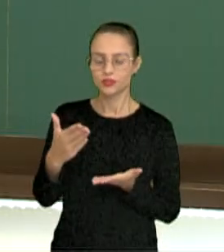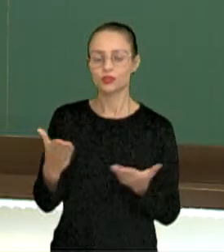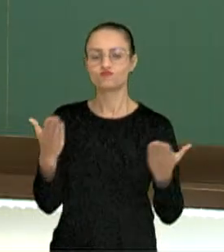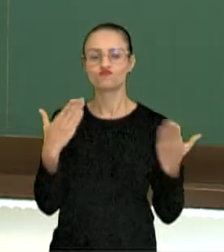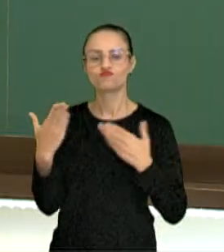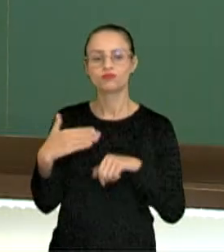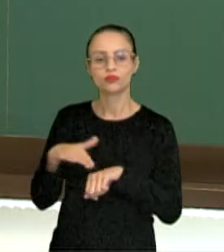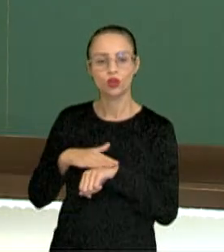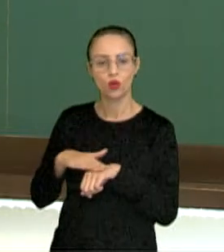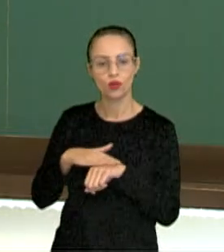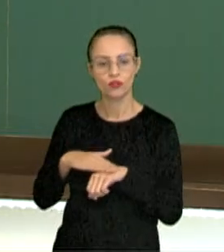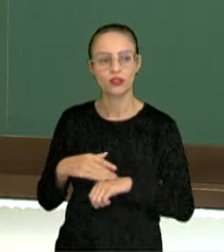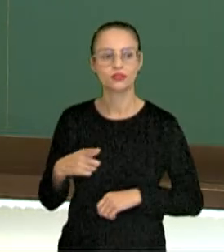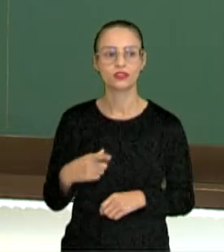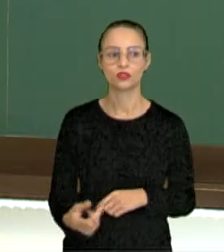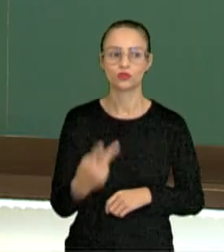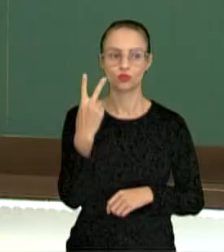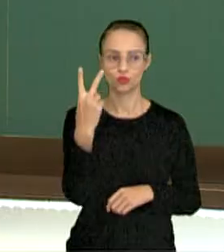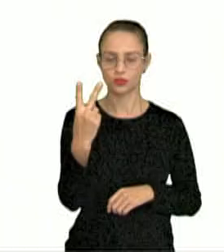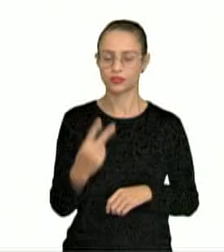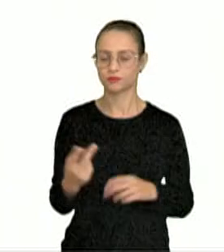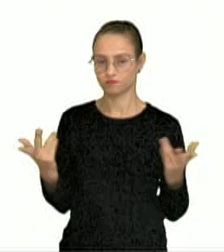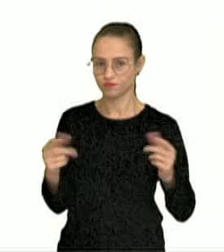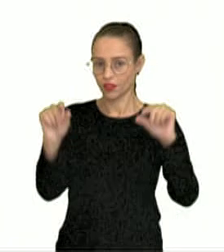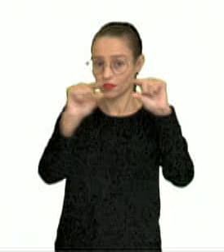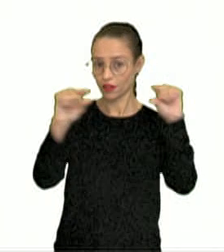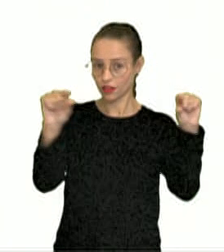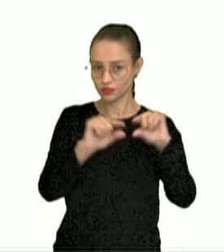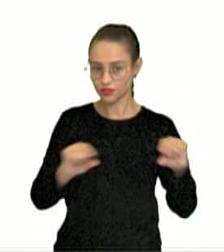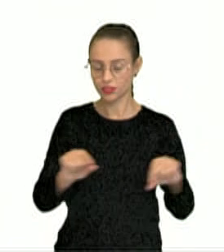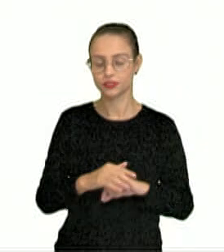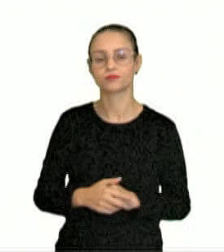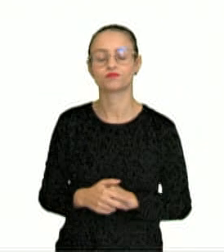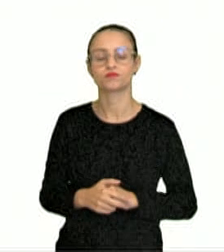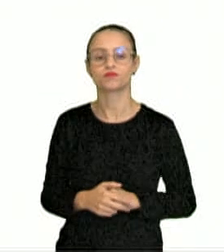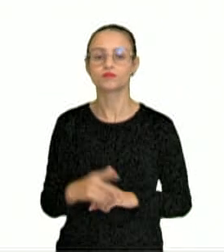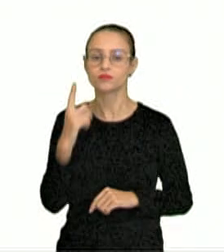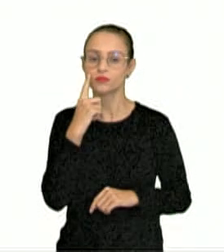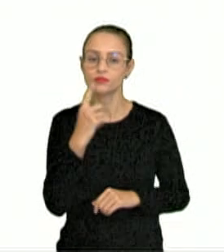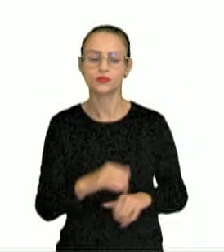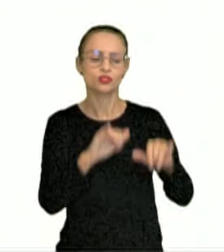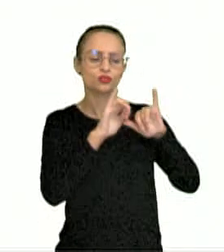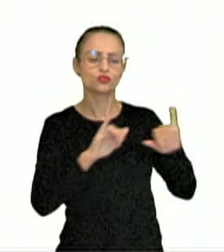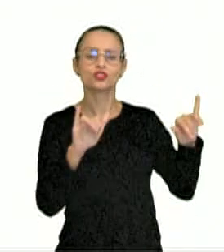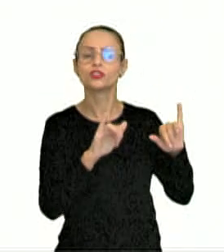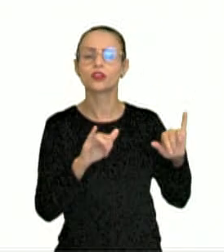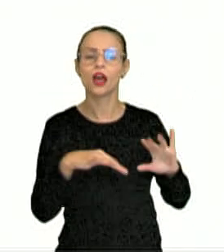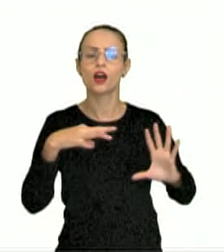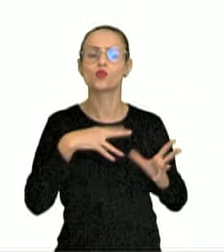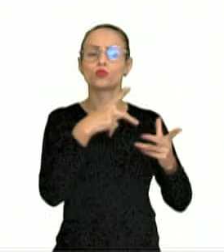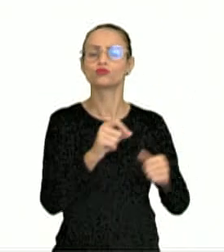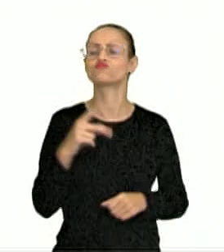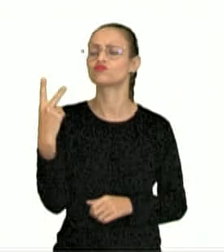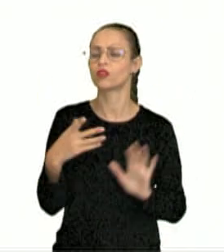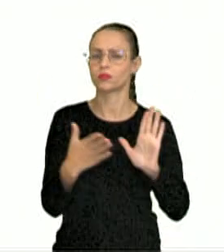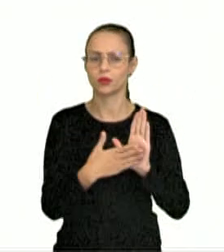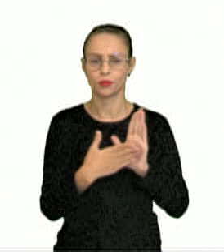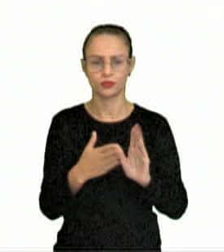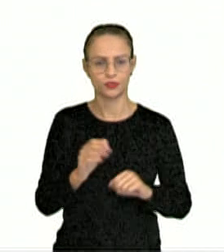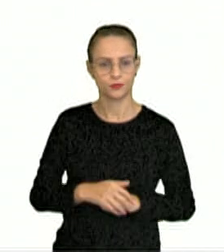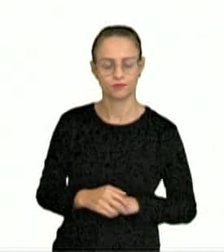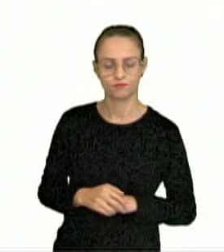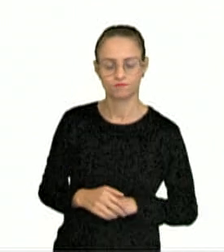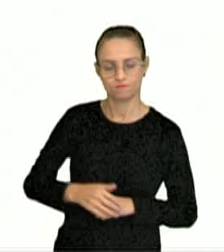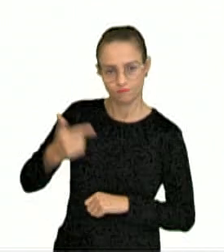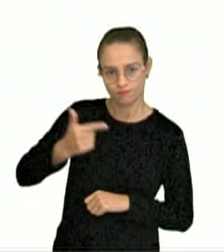conversa, temos duas citações. A primeira, diga ao mundo o que pretende. Segunda, você não consegue